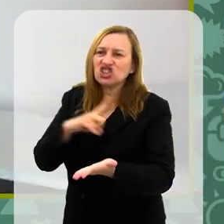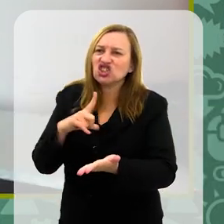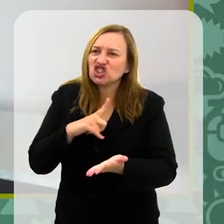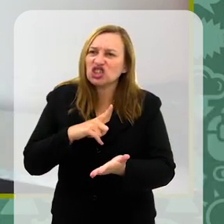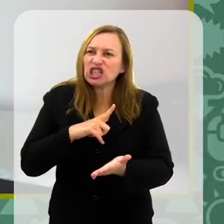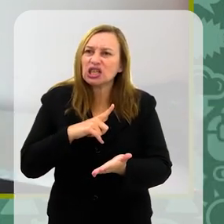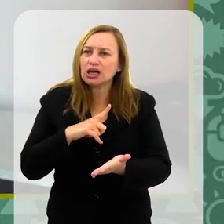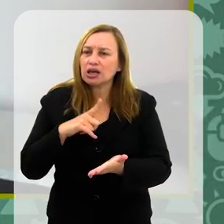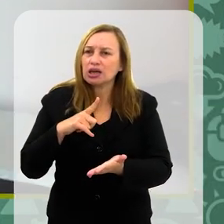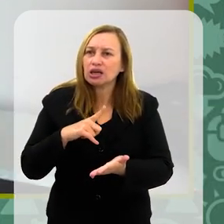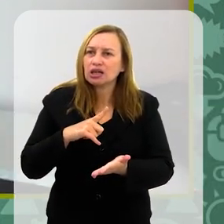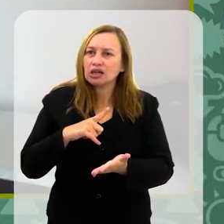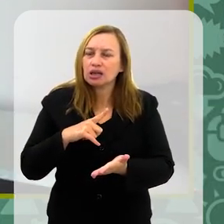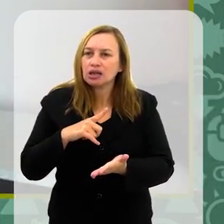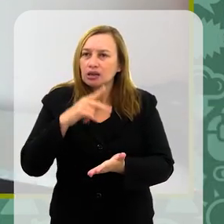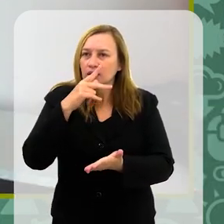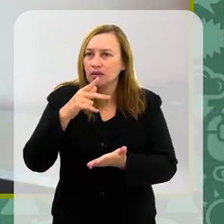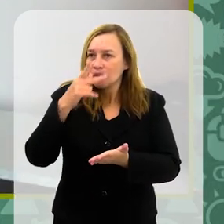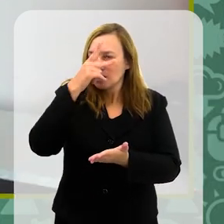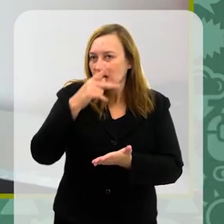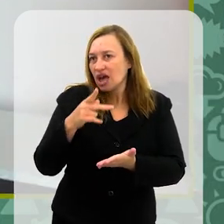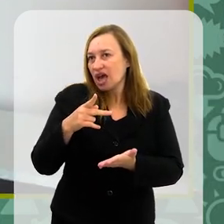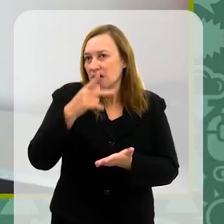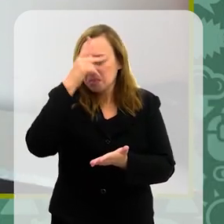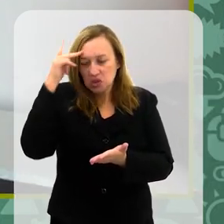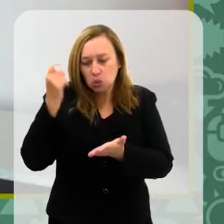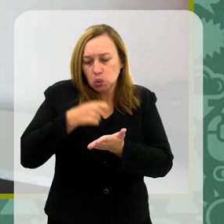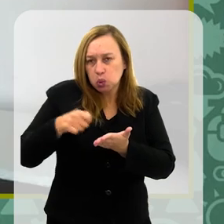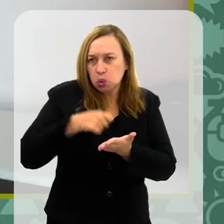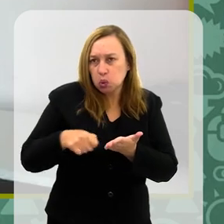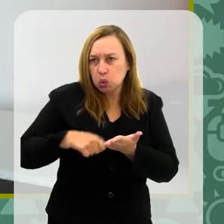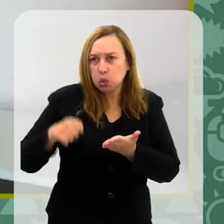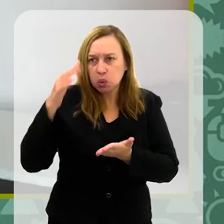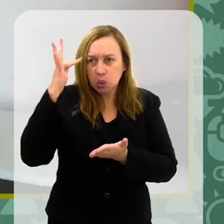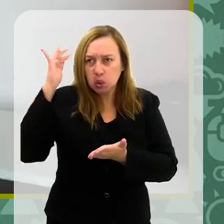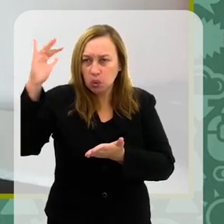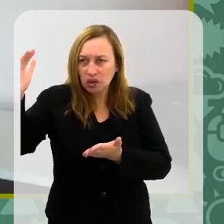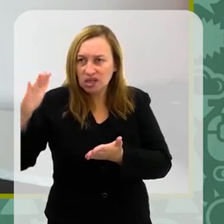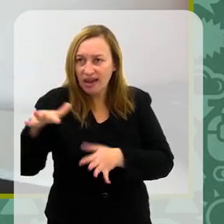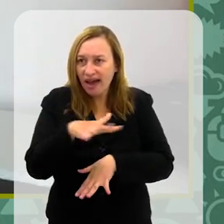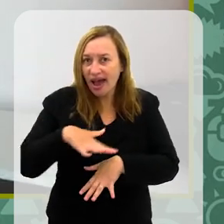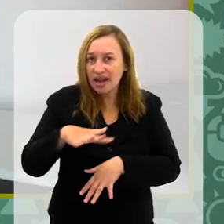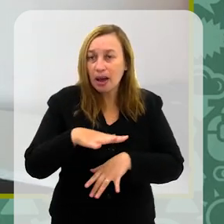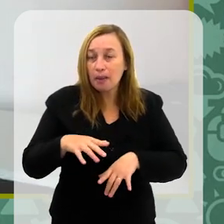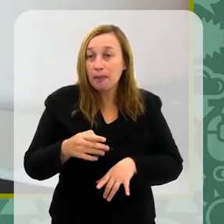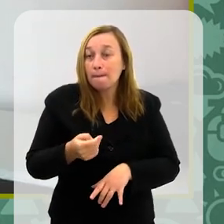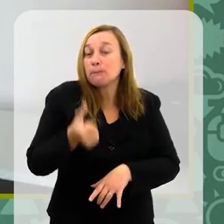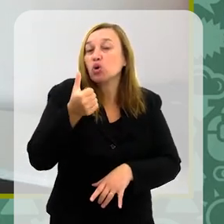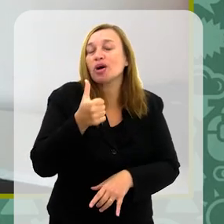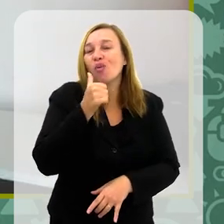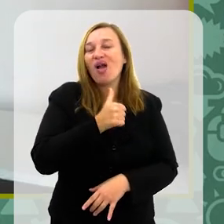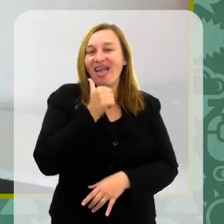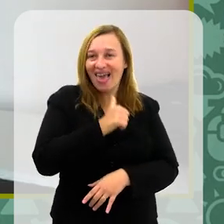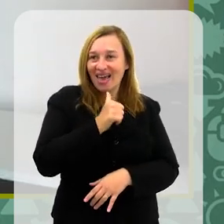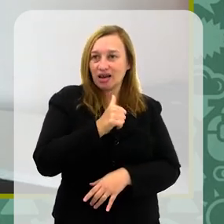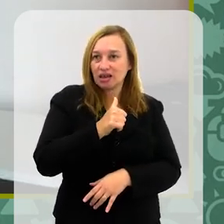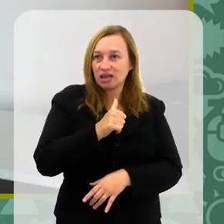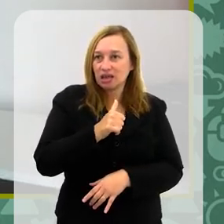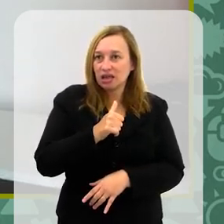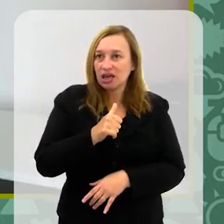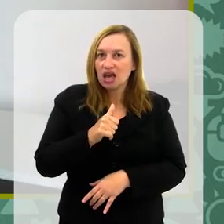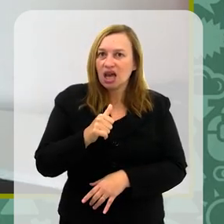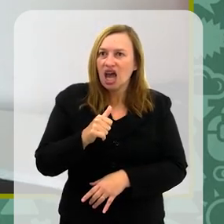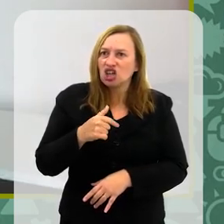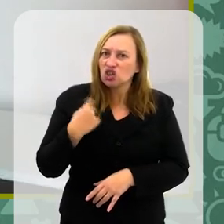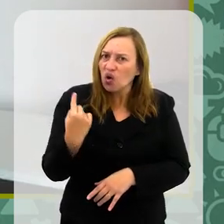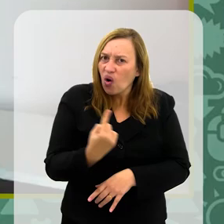a gente tinha autores nacionais que escreviam fantasia, mas muito menos mulheres. E a